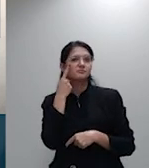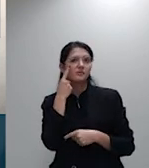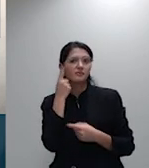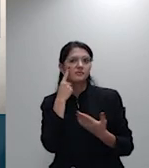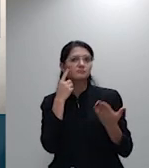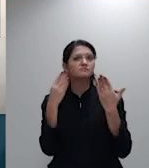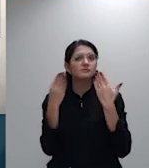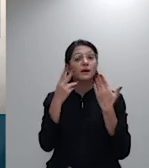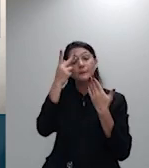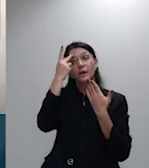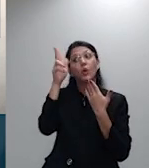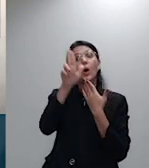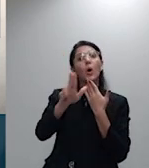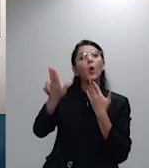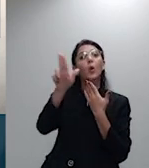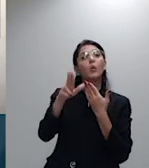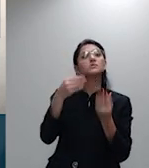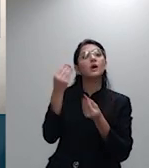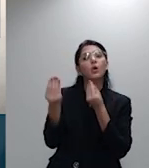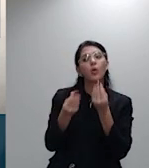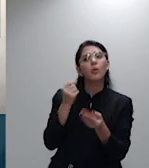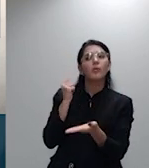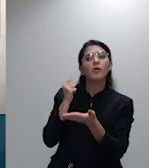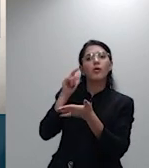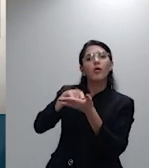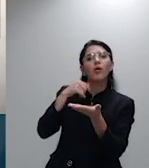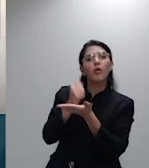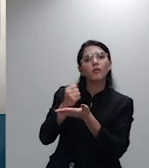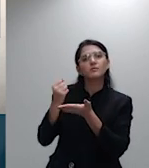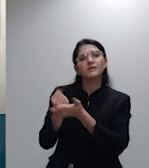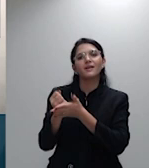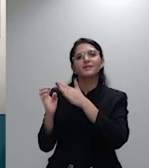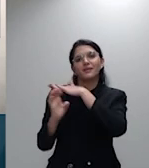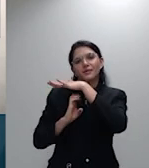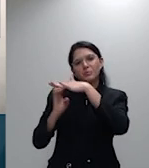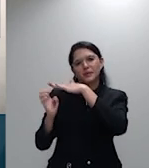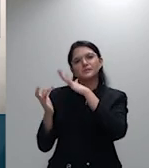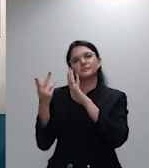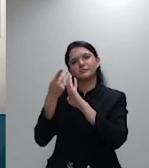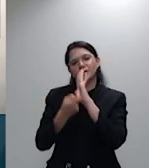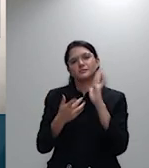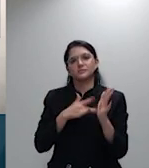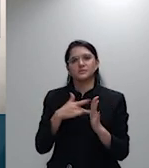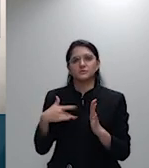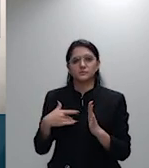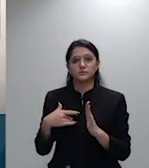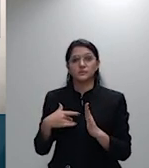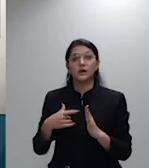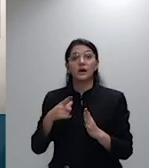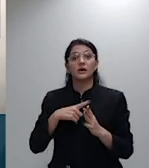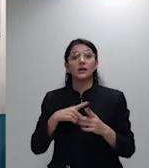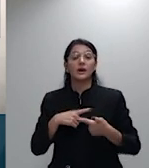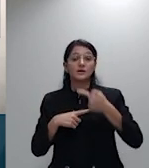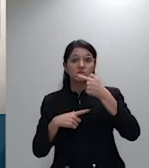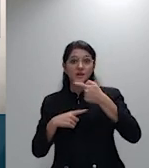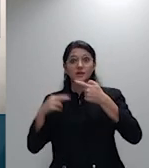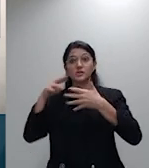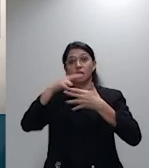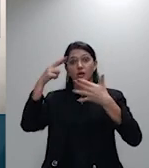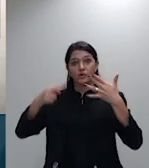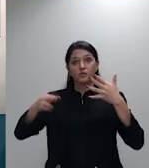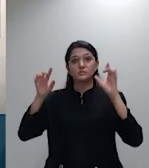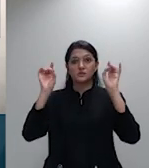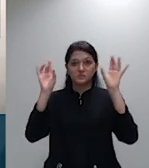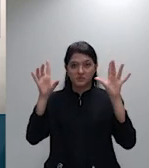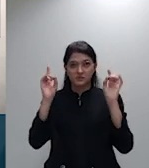foram afetados sete recursos especiais e eu vou me concentrar no julgamento em